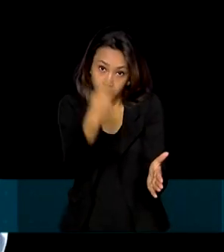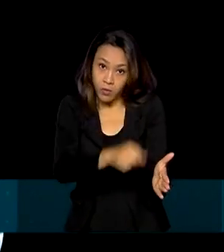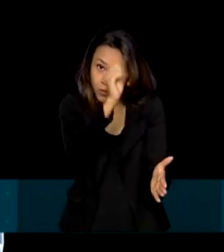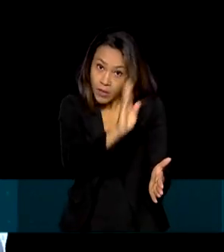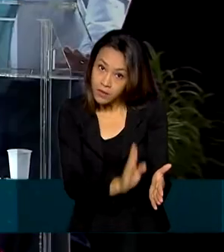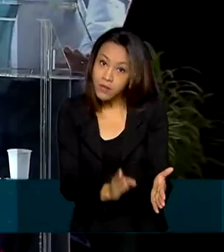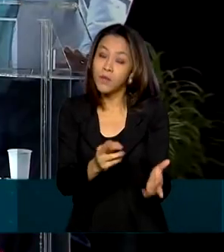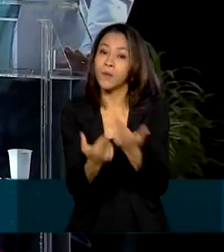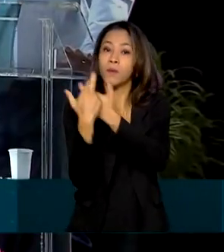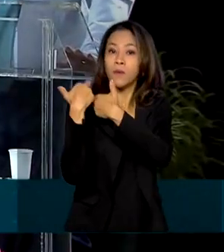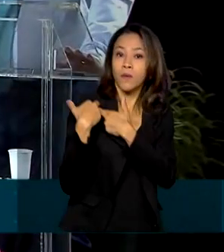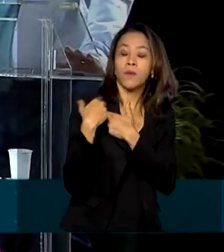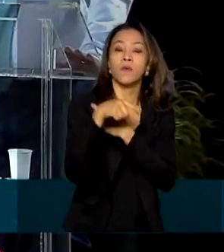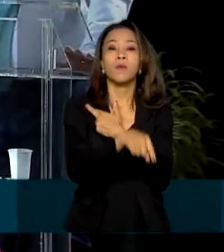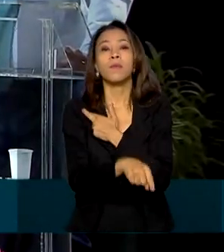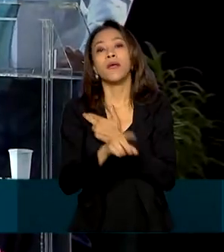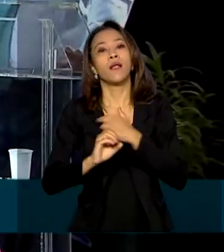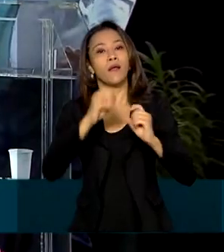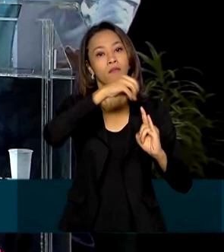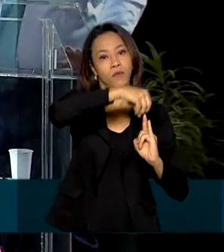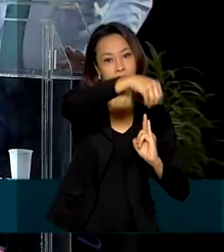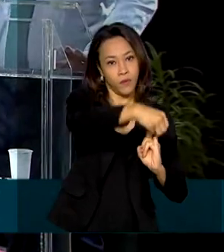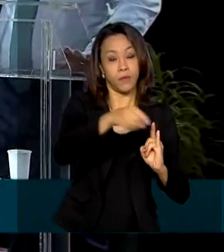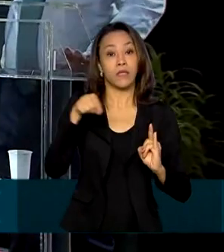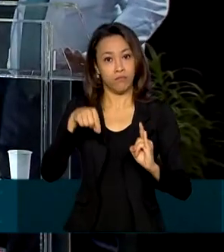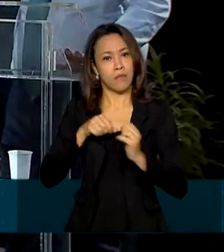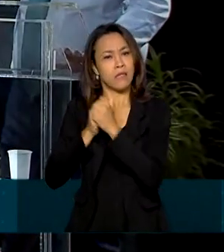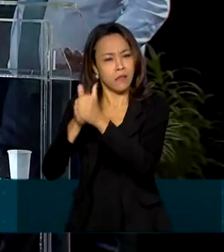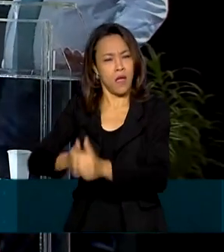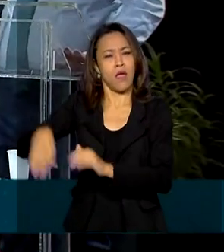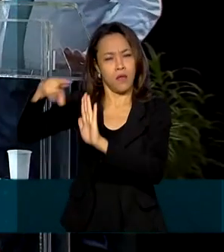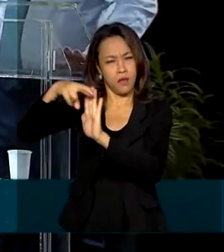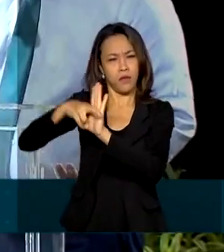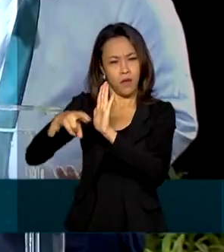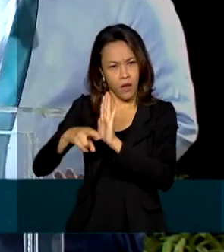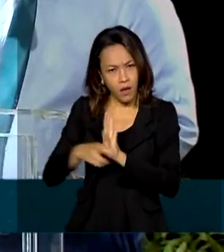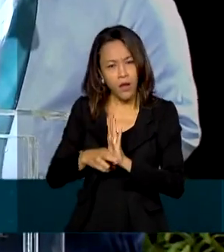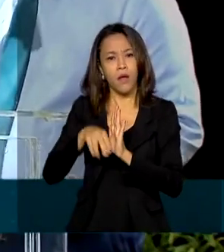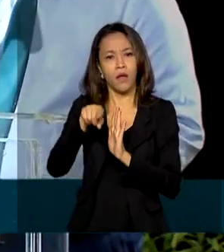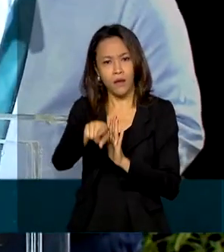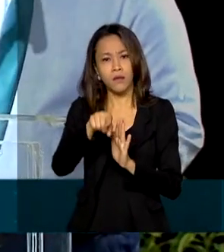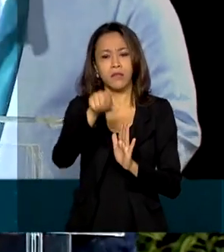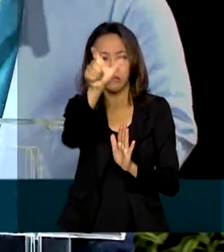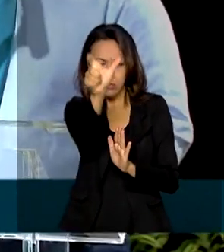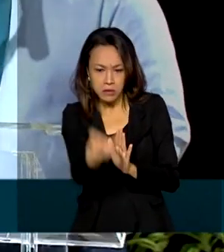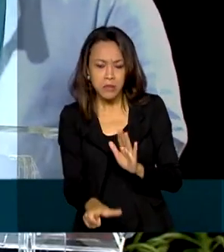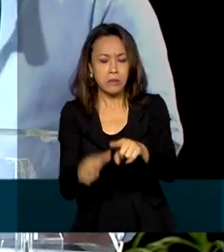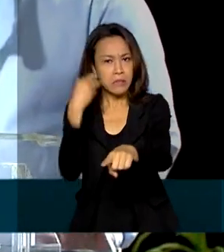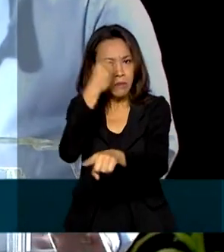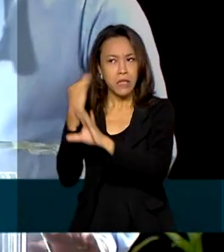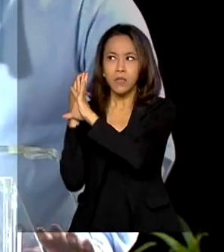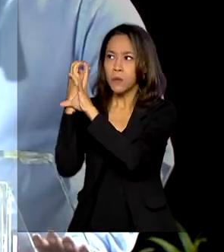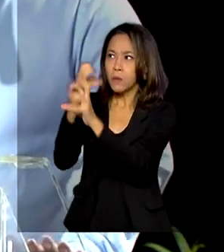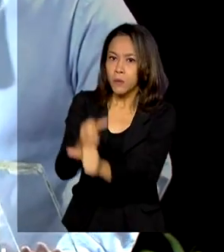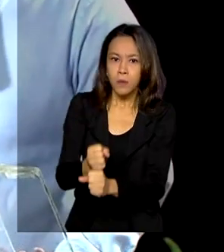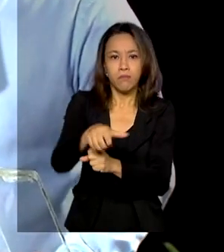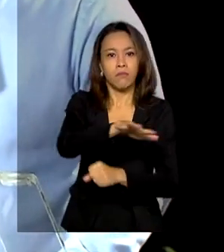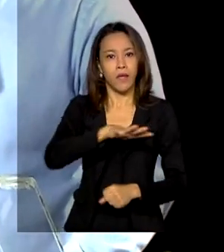De acordo com o governo, o novo ministro atende aos critérios técnicos exigidos para o cargo com ampla experiência em saúde e gestão.